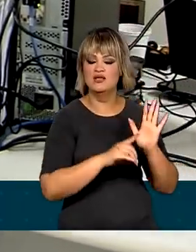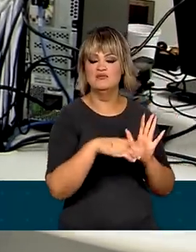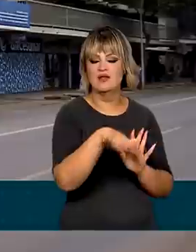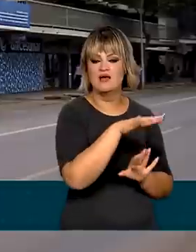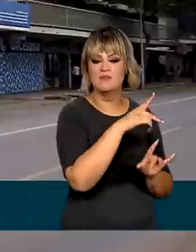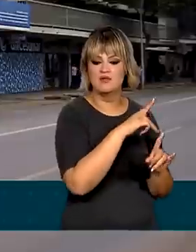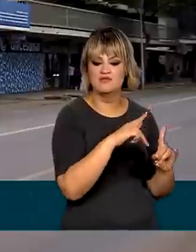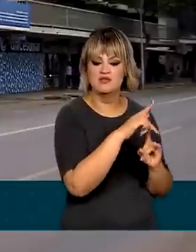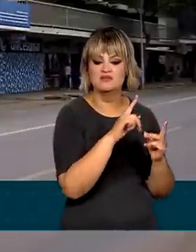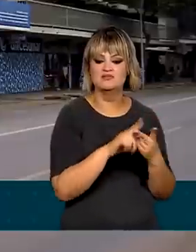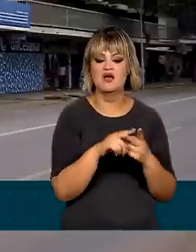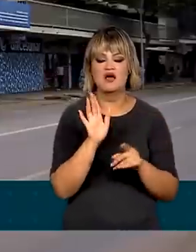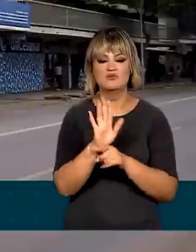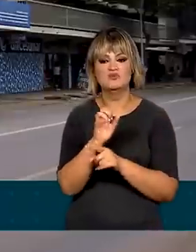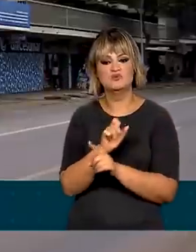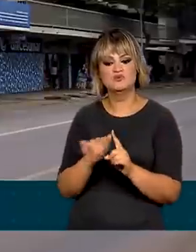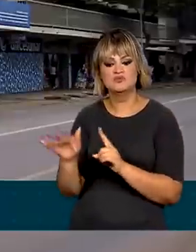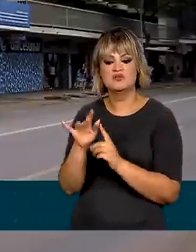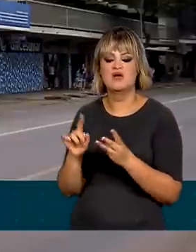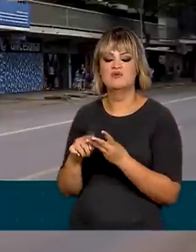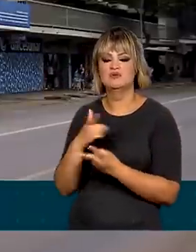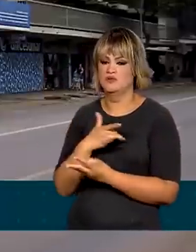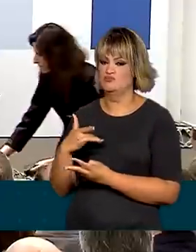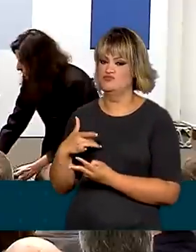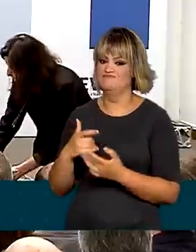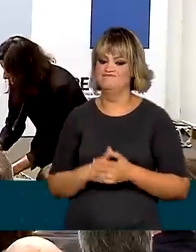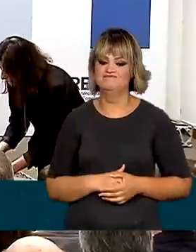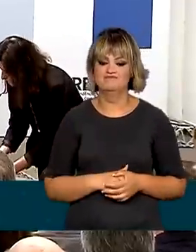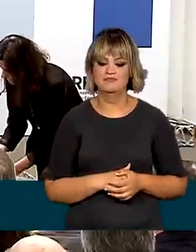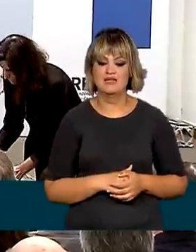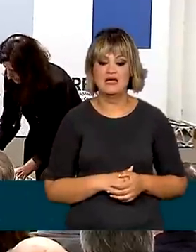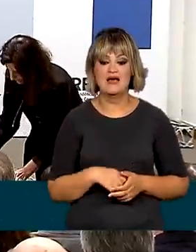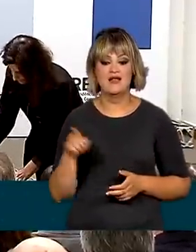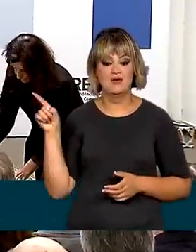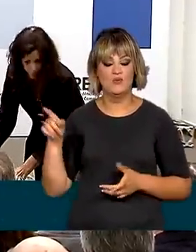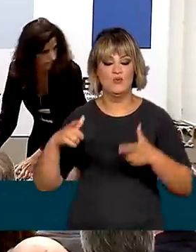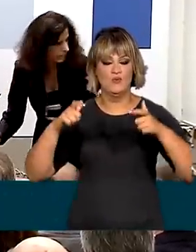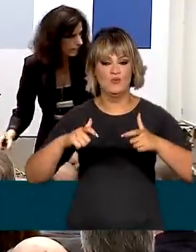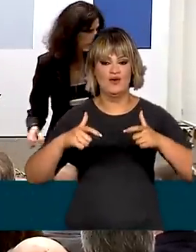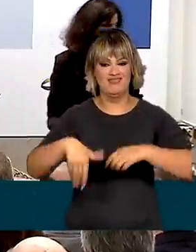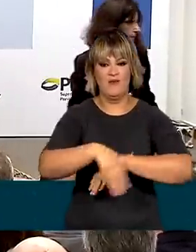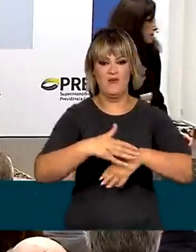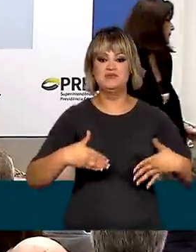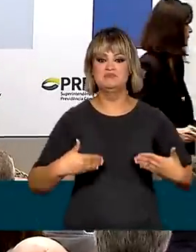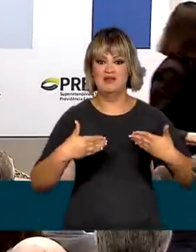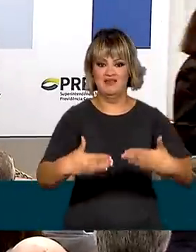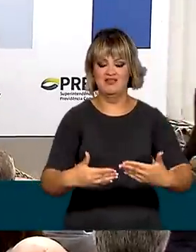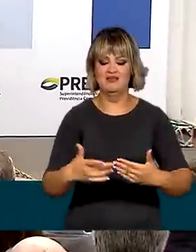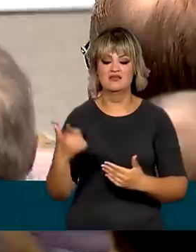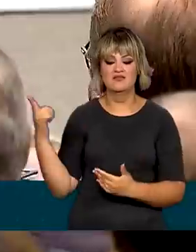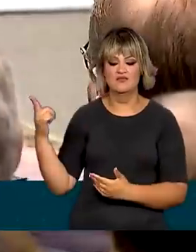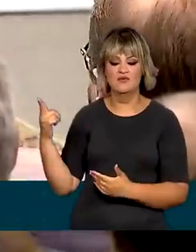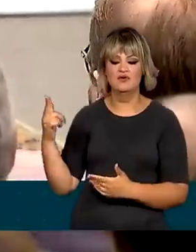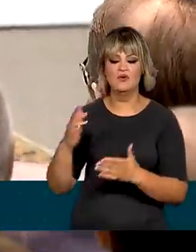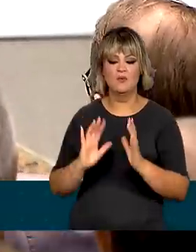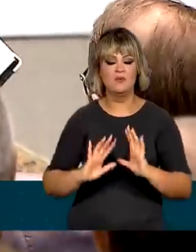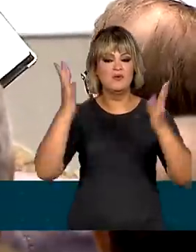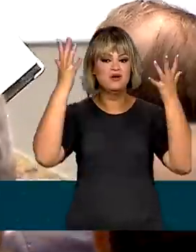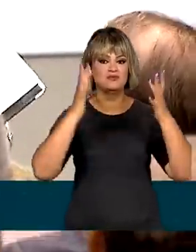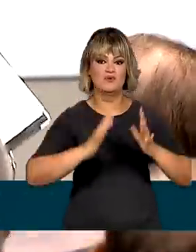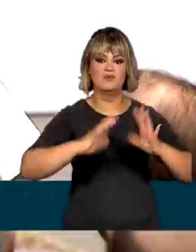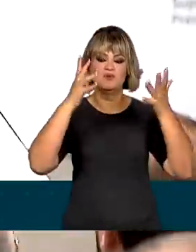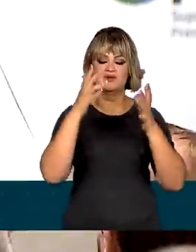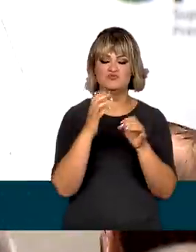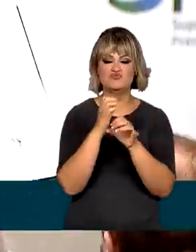Previdência, Assistência Social e Saúde. Um evento na esplanada dos ministérios marcou o início das comemorações